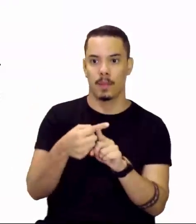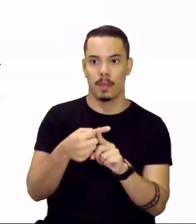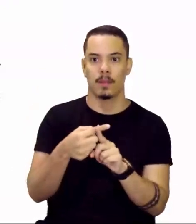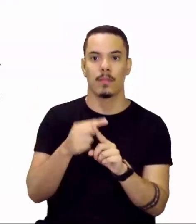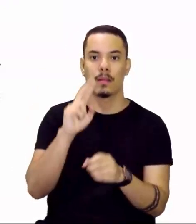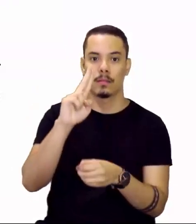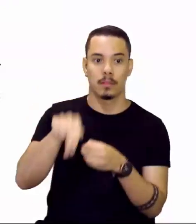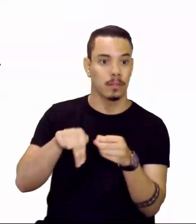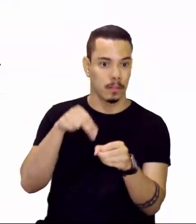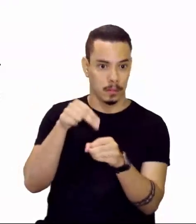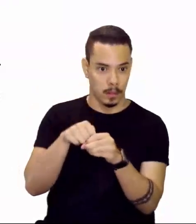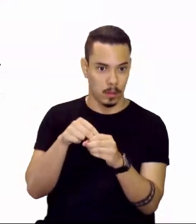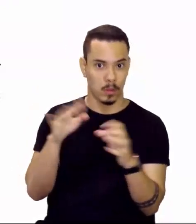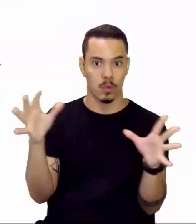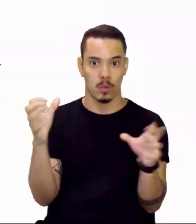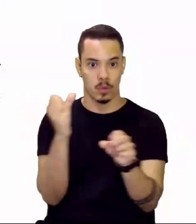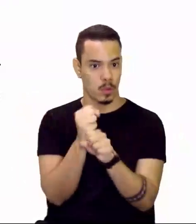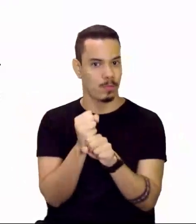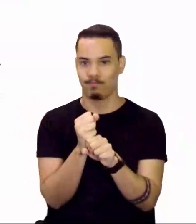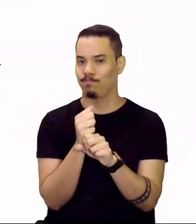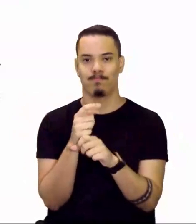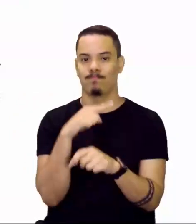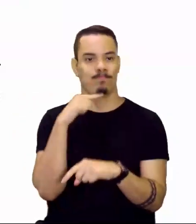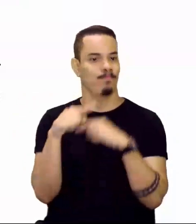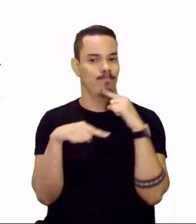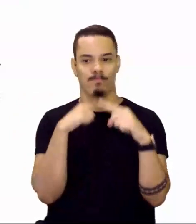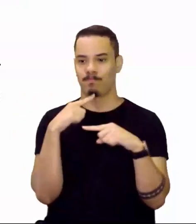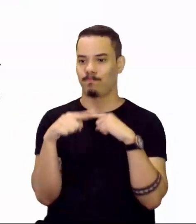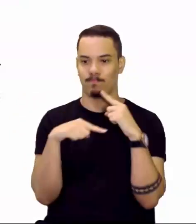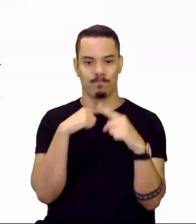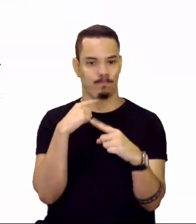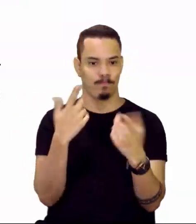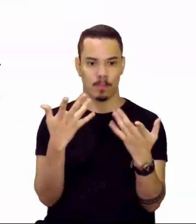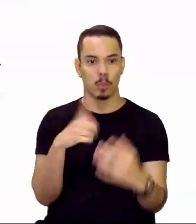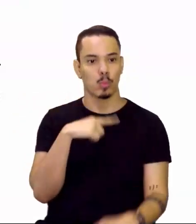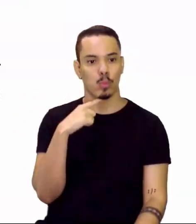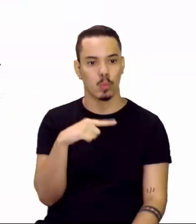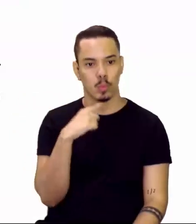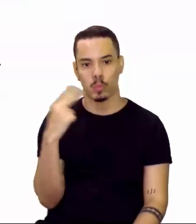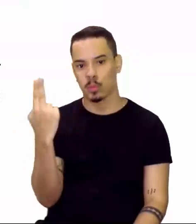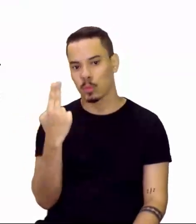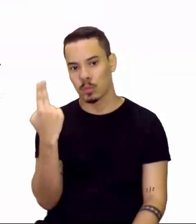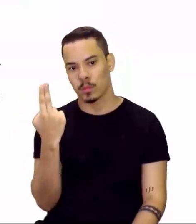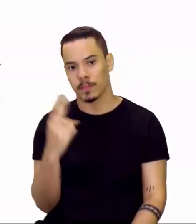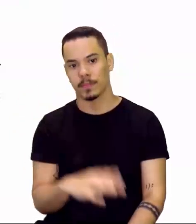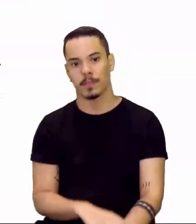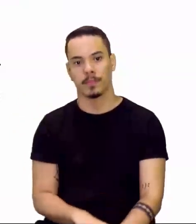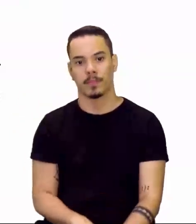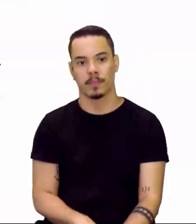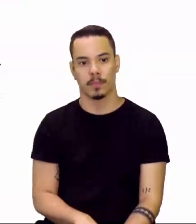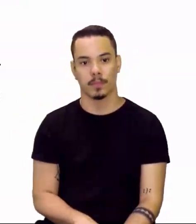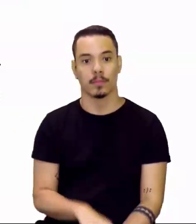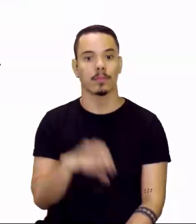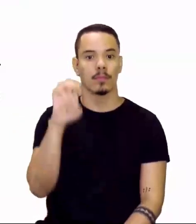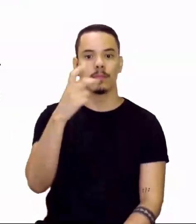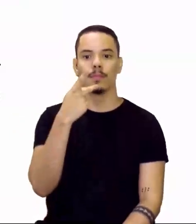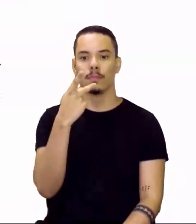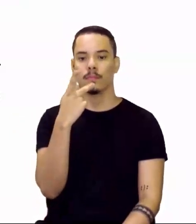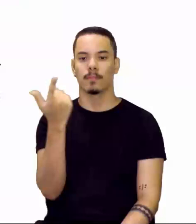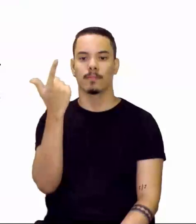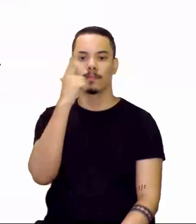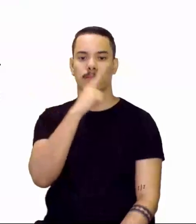neutros. Se você for somar, as massas vão ser diferentes. E a letra E diz que foram produzidos pelo